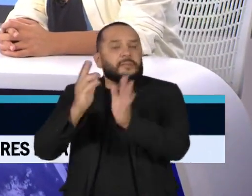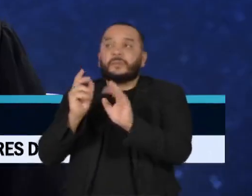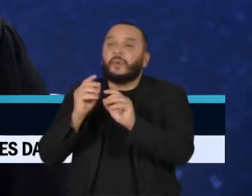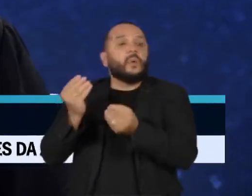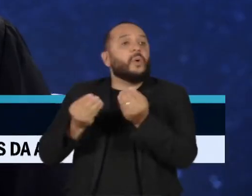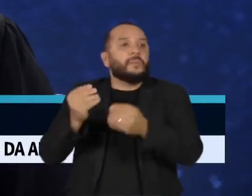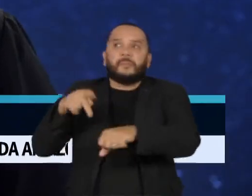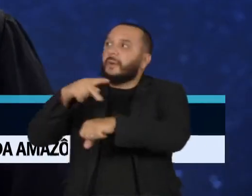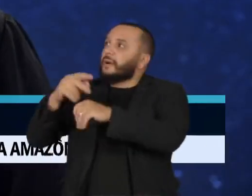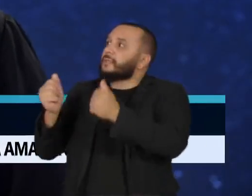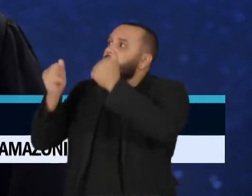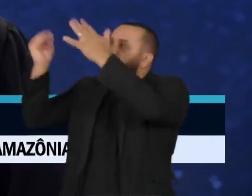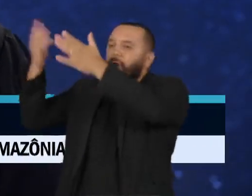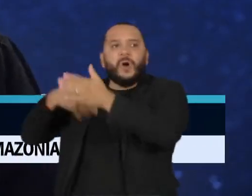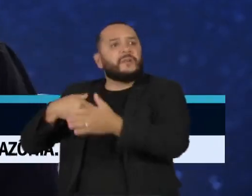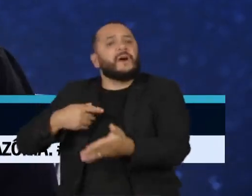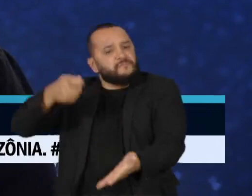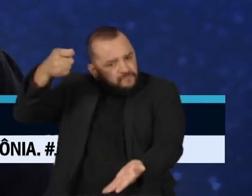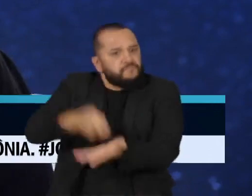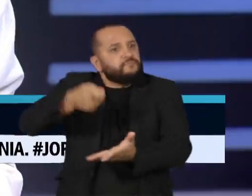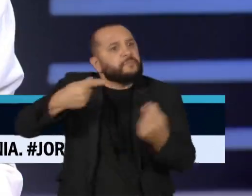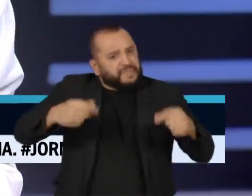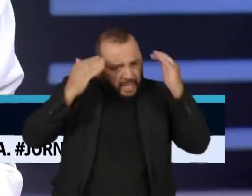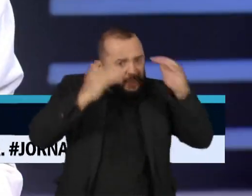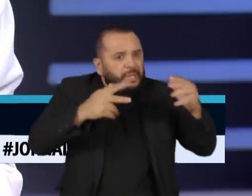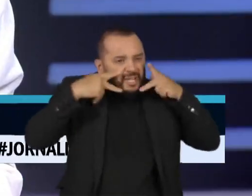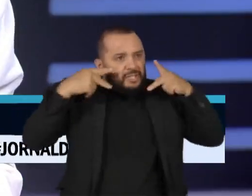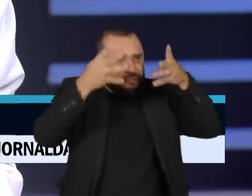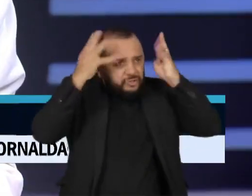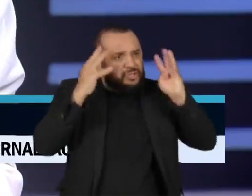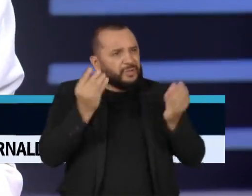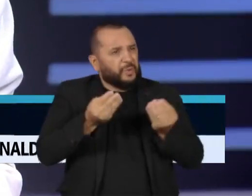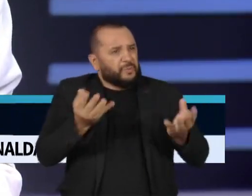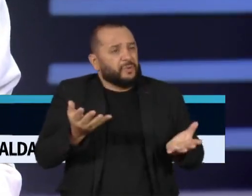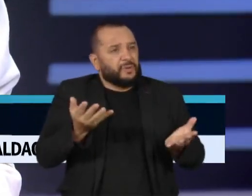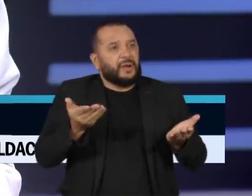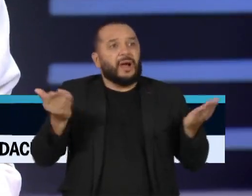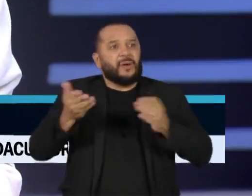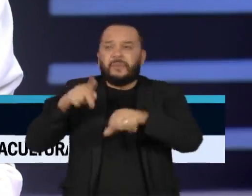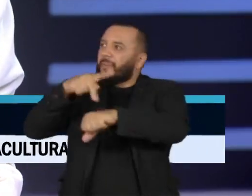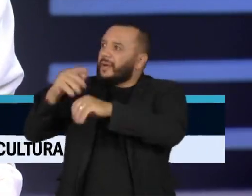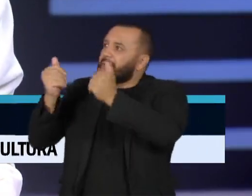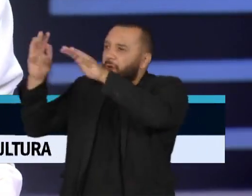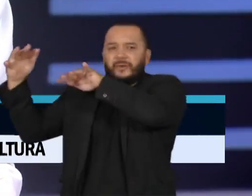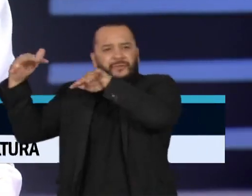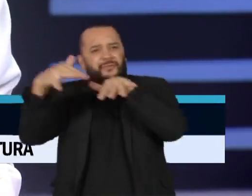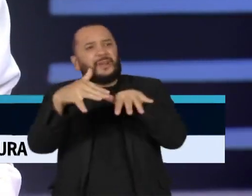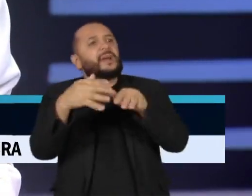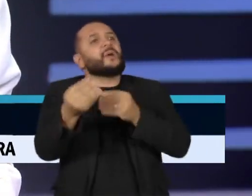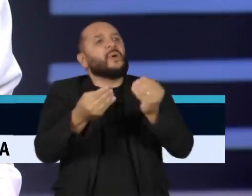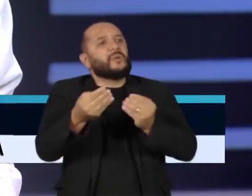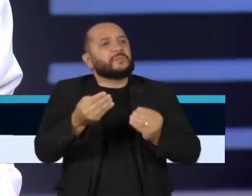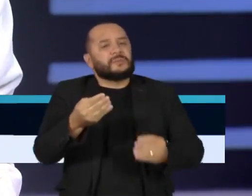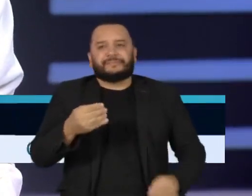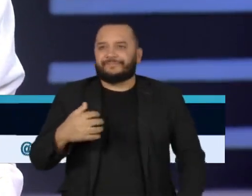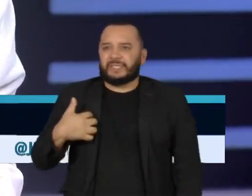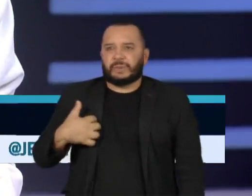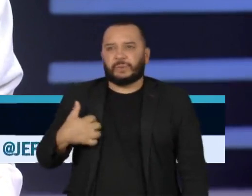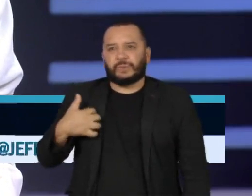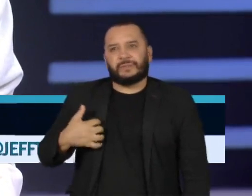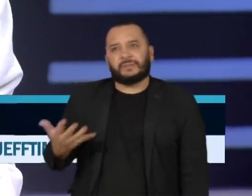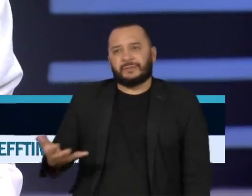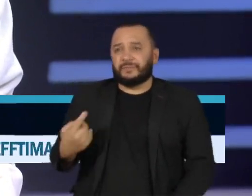fica esse olhar diante de uma situação como essa? Fica muito ruim, né? A gente já vem sofrendo uma pressão